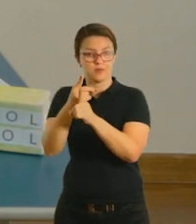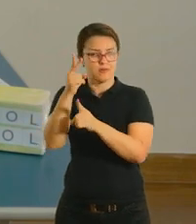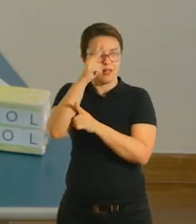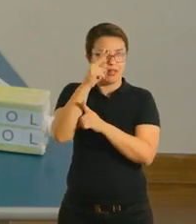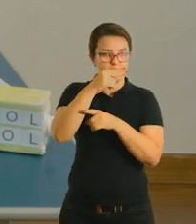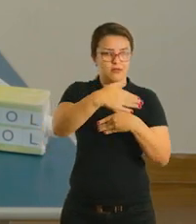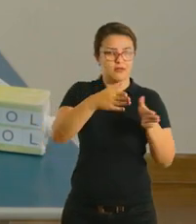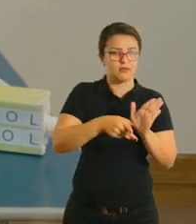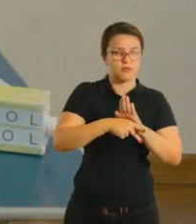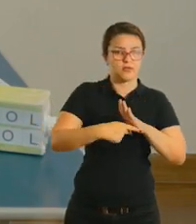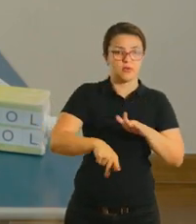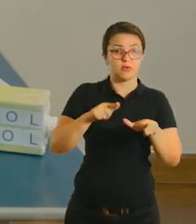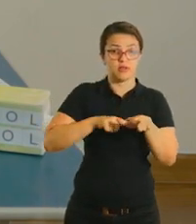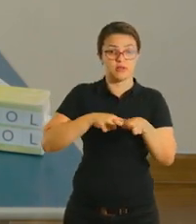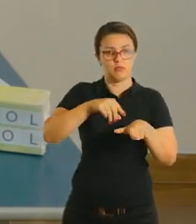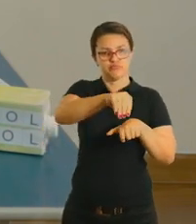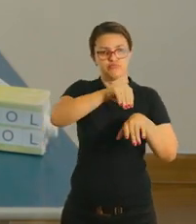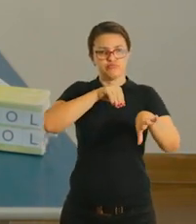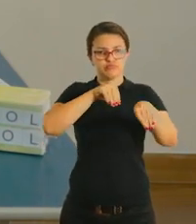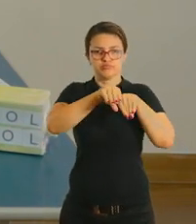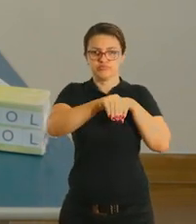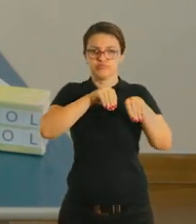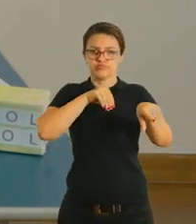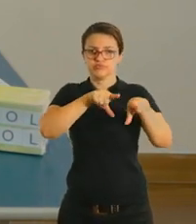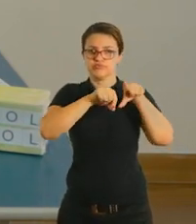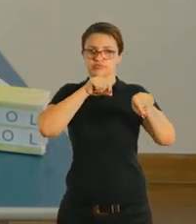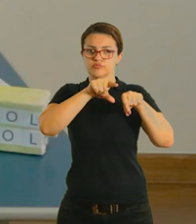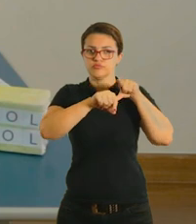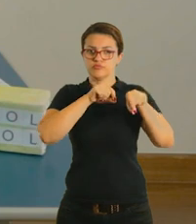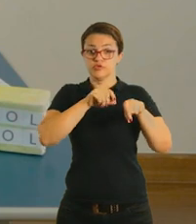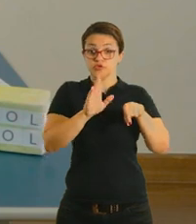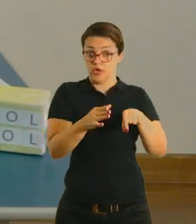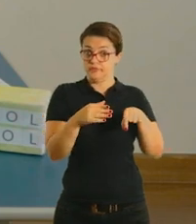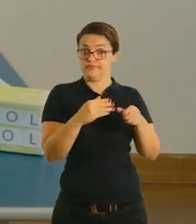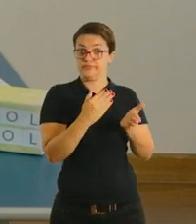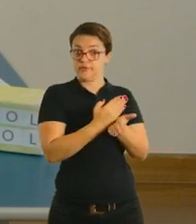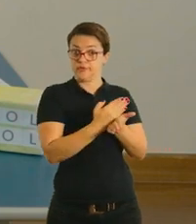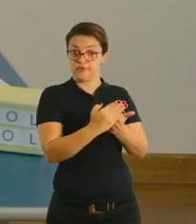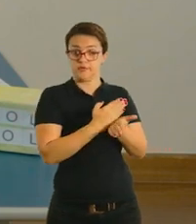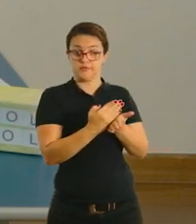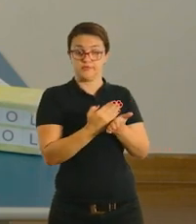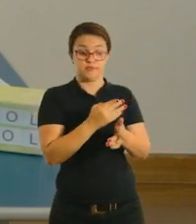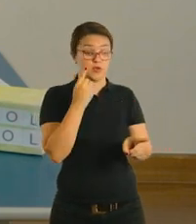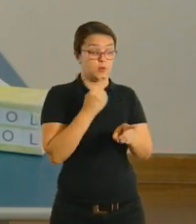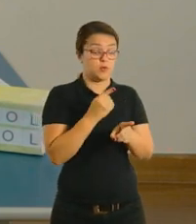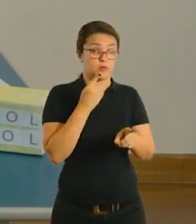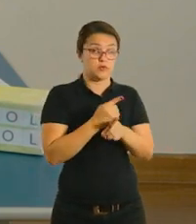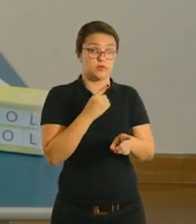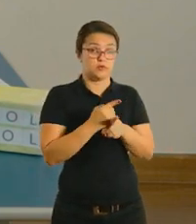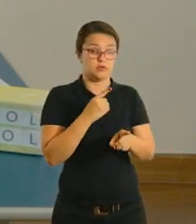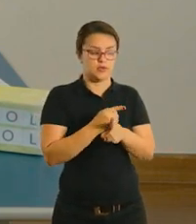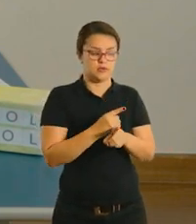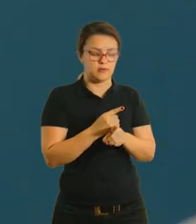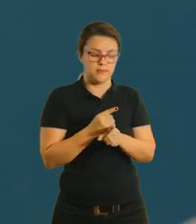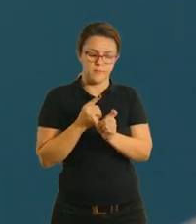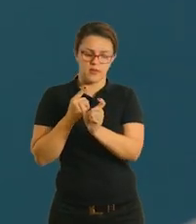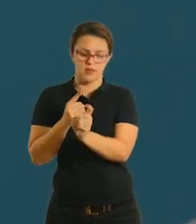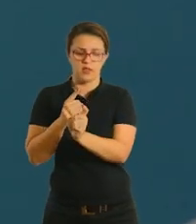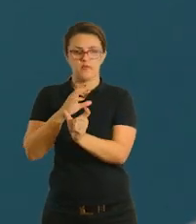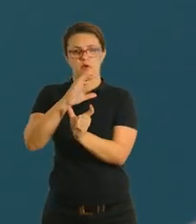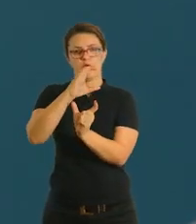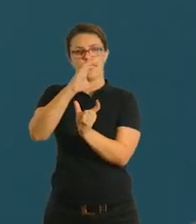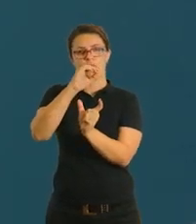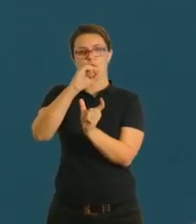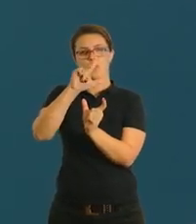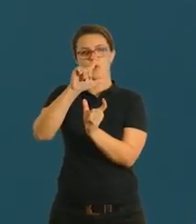letras móveis. E eu já deixei separadas aqui as minhas. Você vai achar a palavra colorida